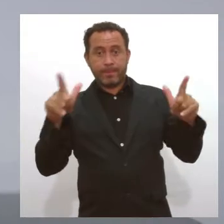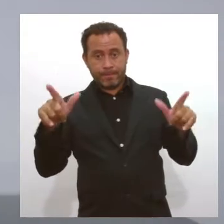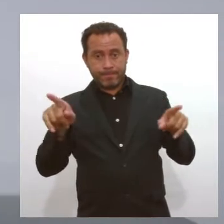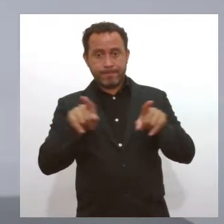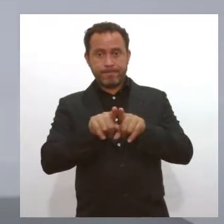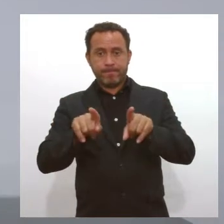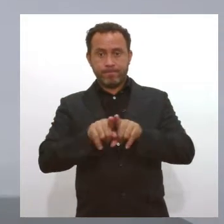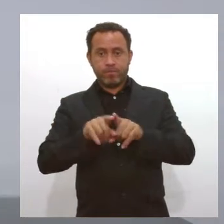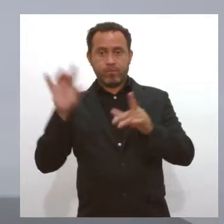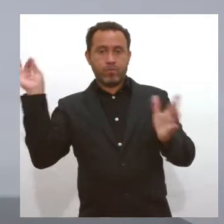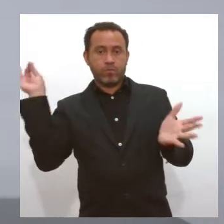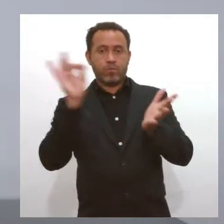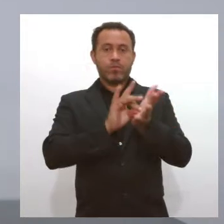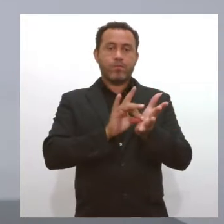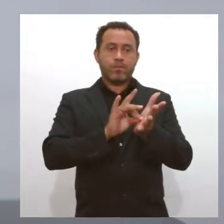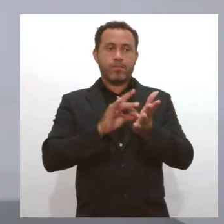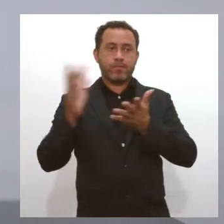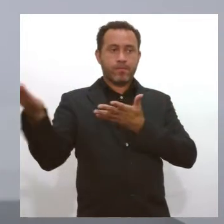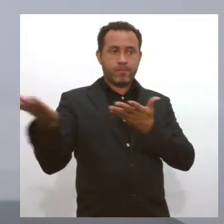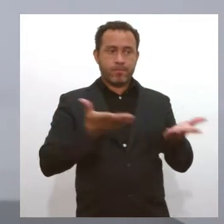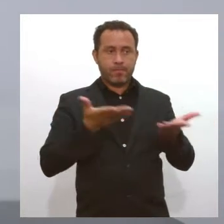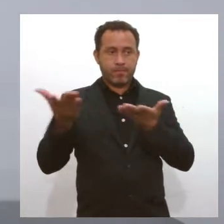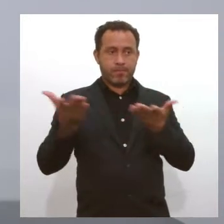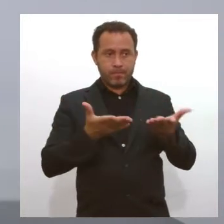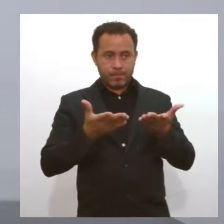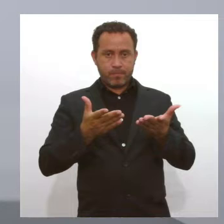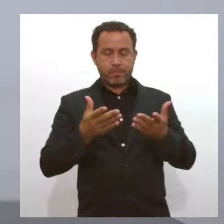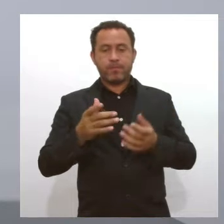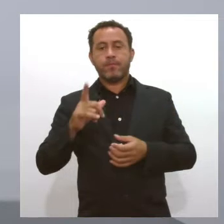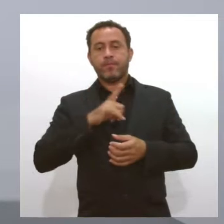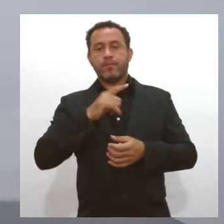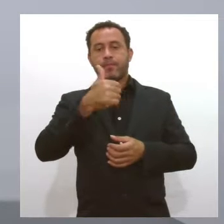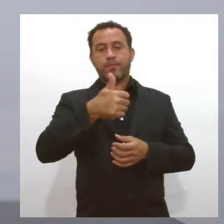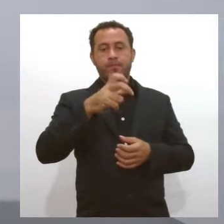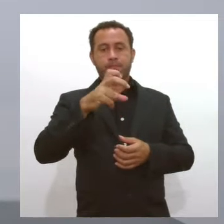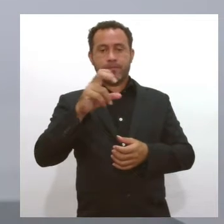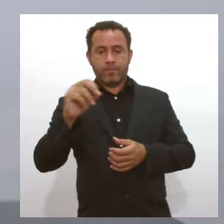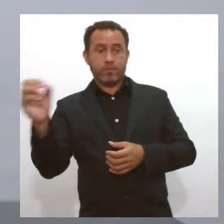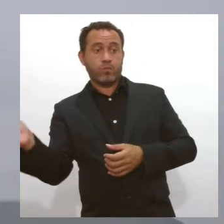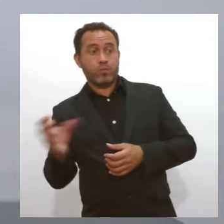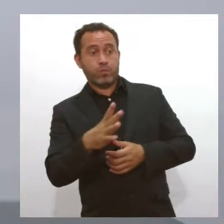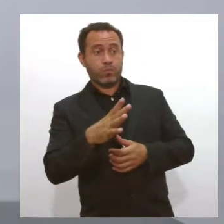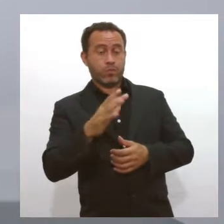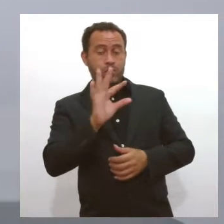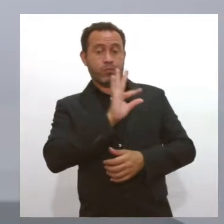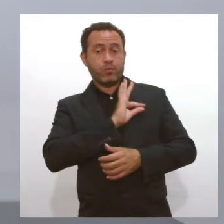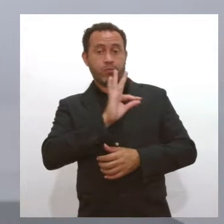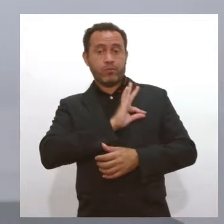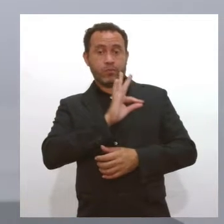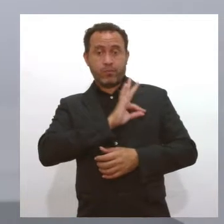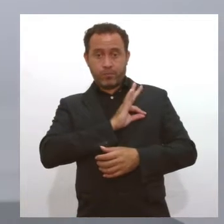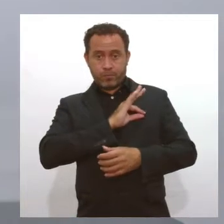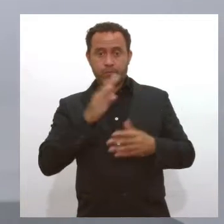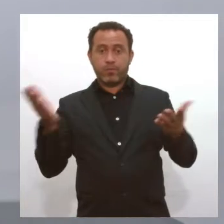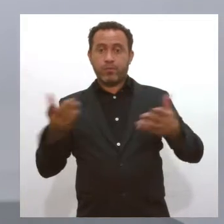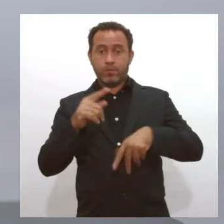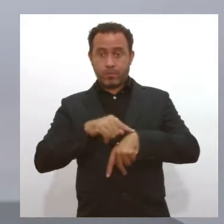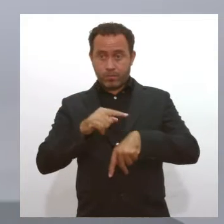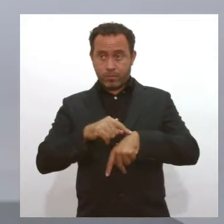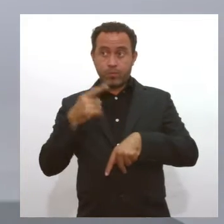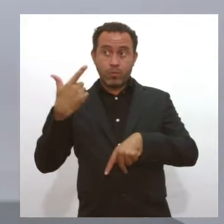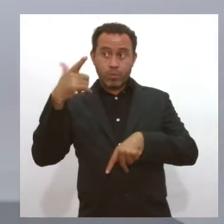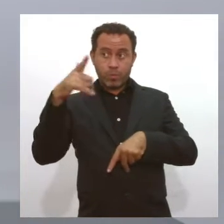para legalizar a convocação e poder contar com 150 novos policiais penais nesse primeiro momento. Outra